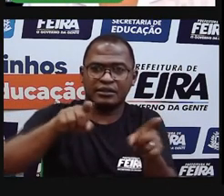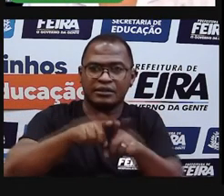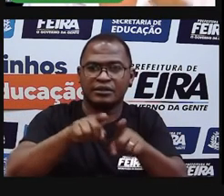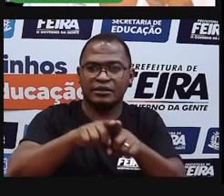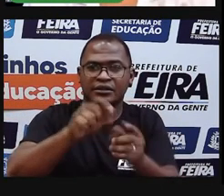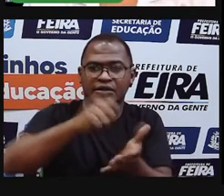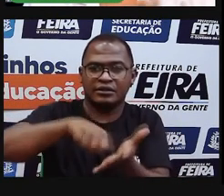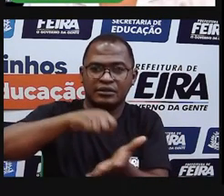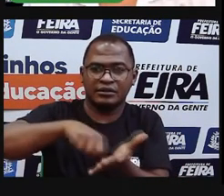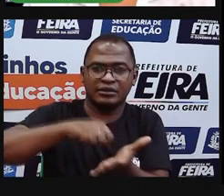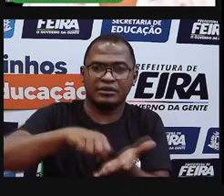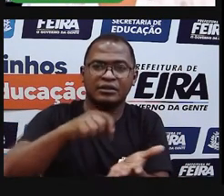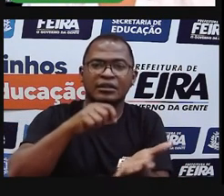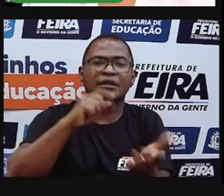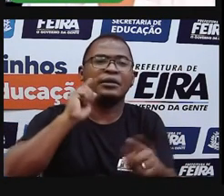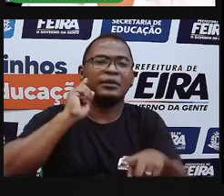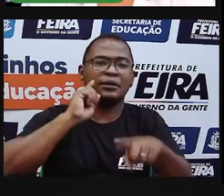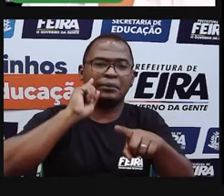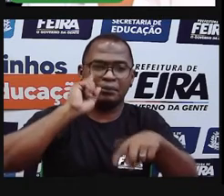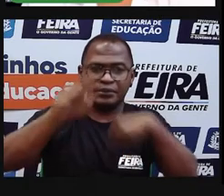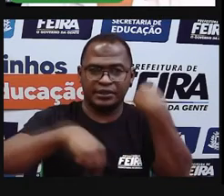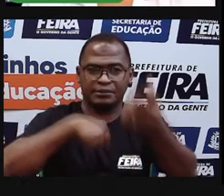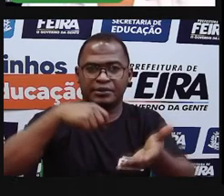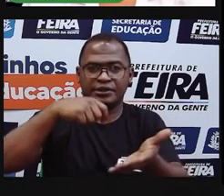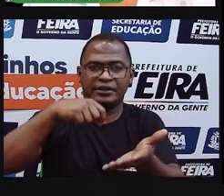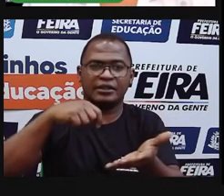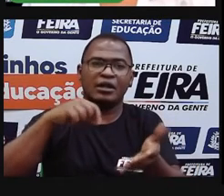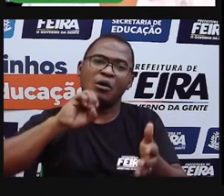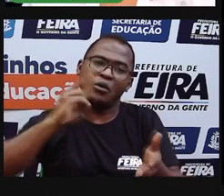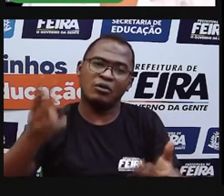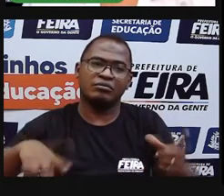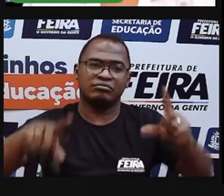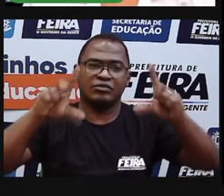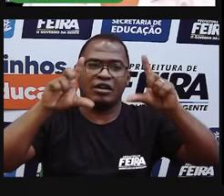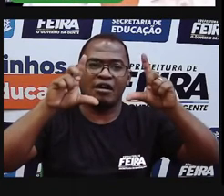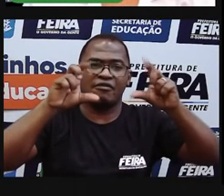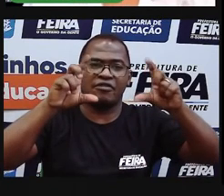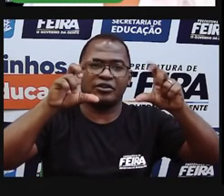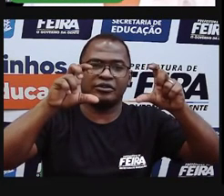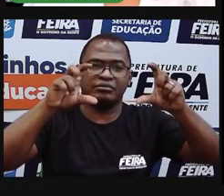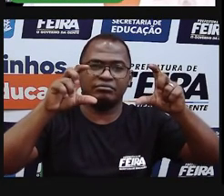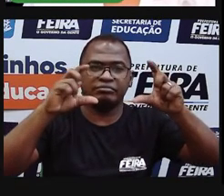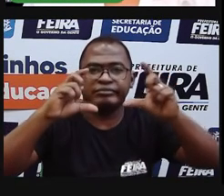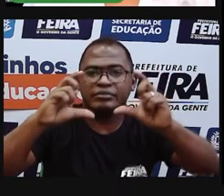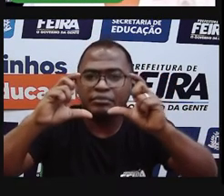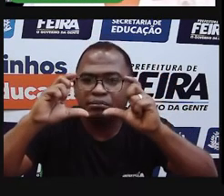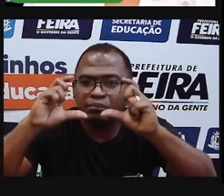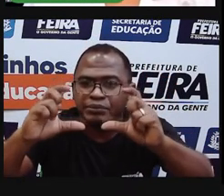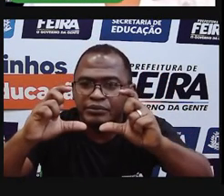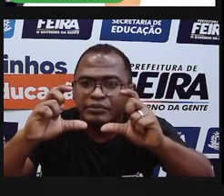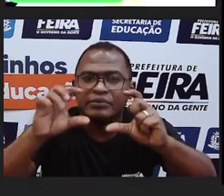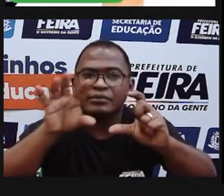www.youtube.com E aí vocês anotam, tirem uma foto, né? Para depois vocês pesquisarem, tá bom?